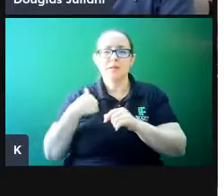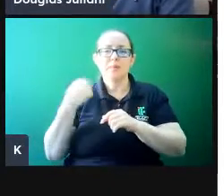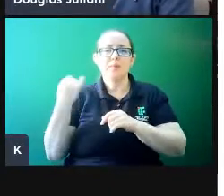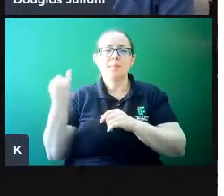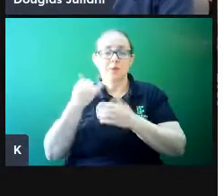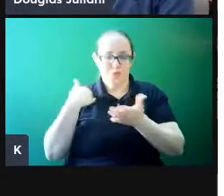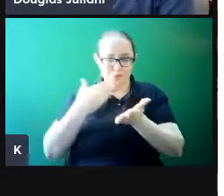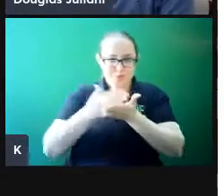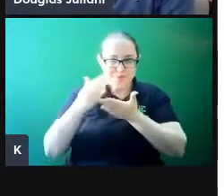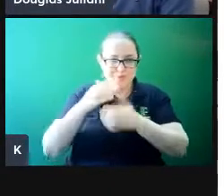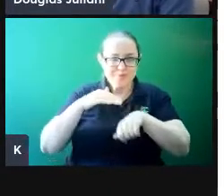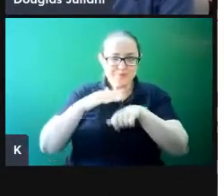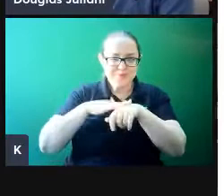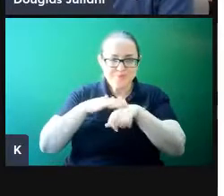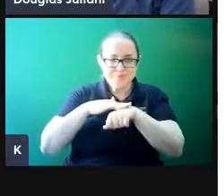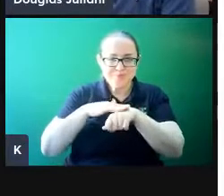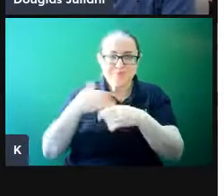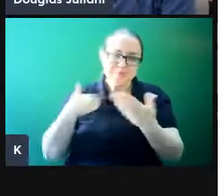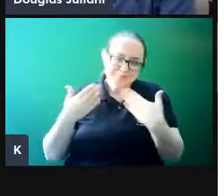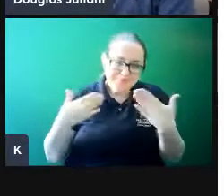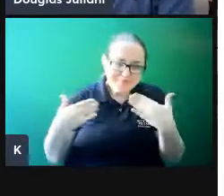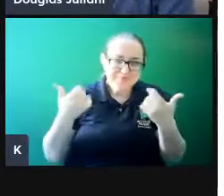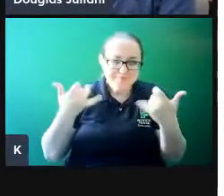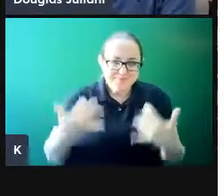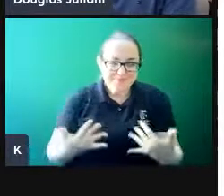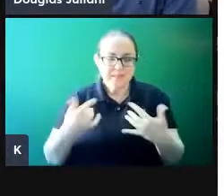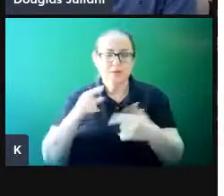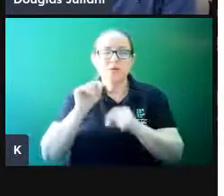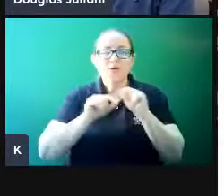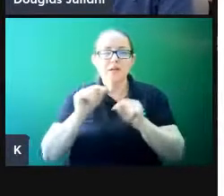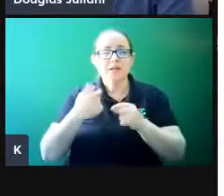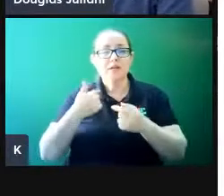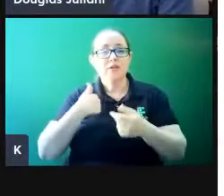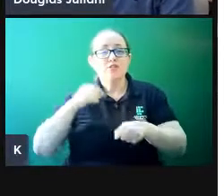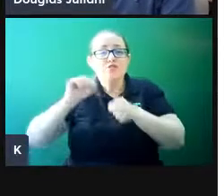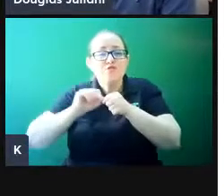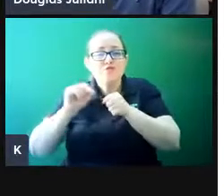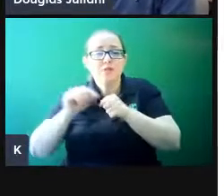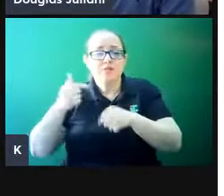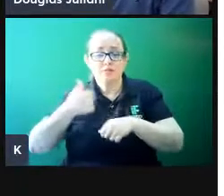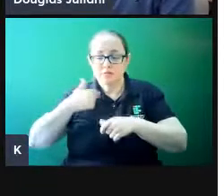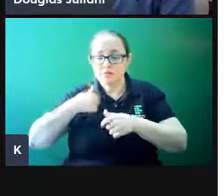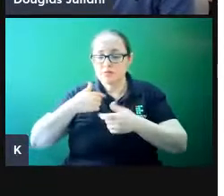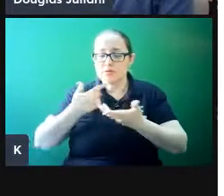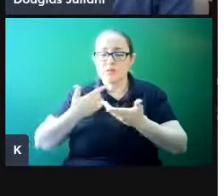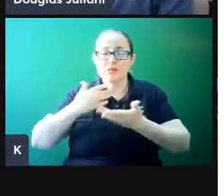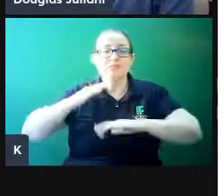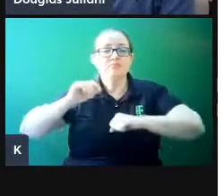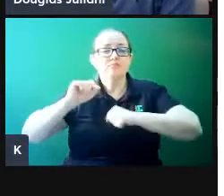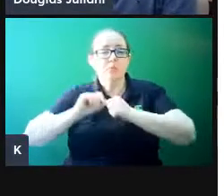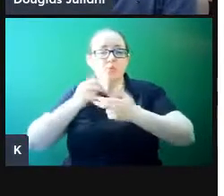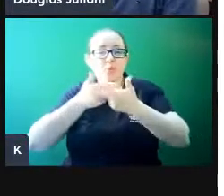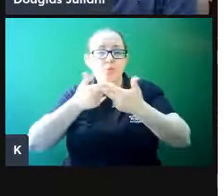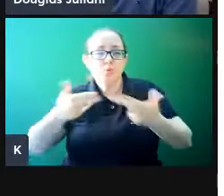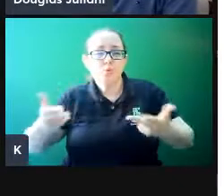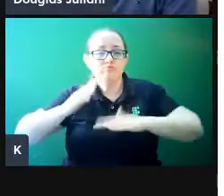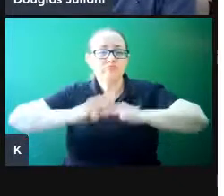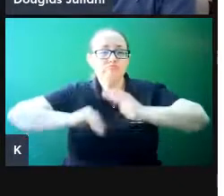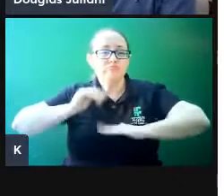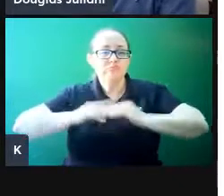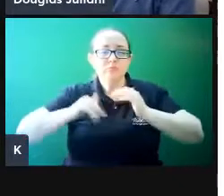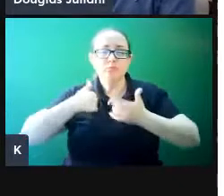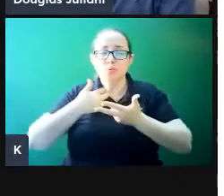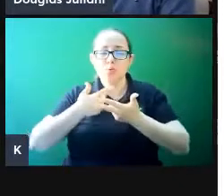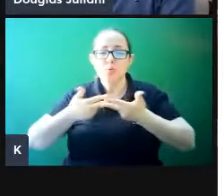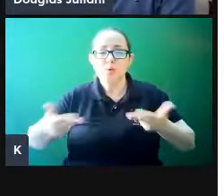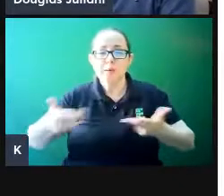que são as percepções, as atitudes, os sentimentos, os valores, as interações informais das pessoas que